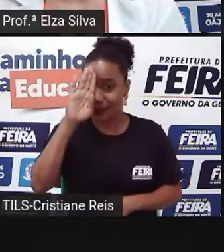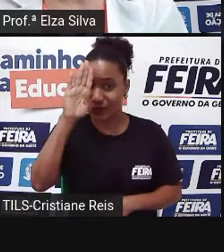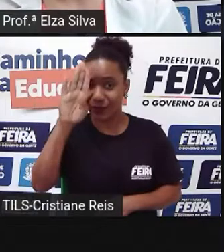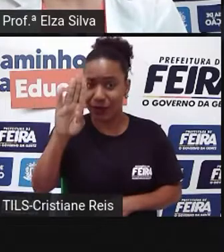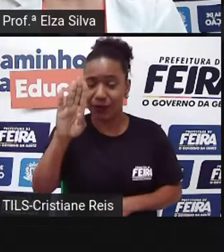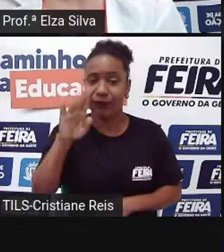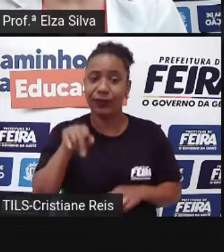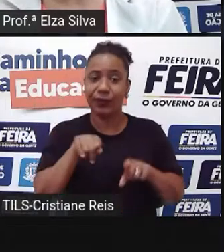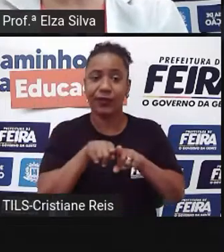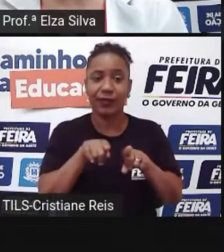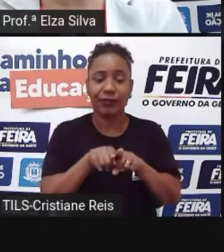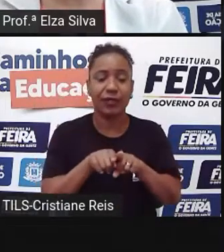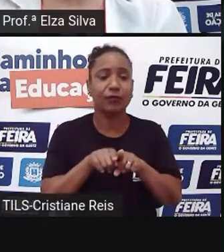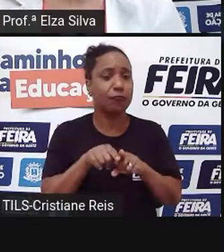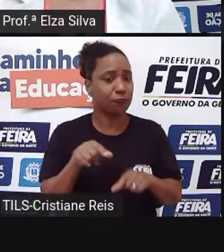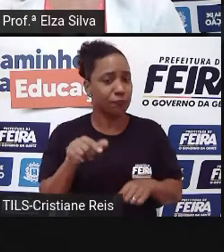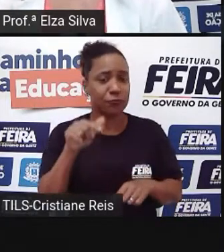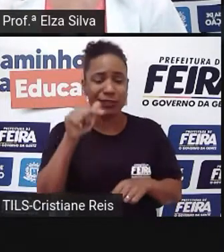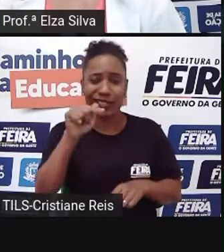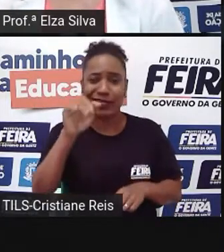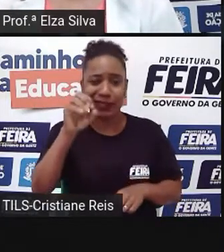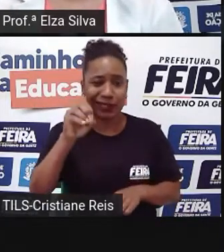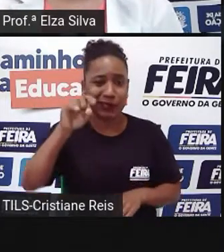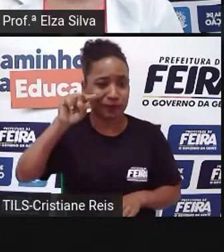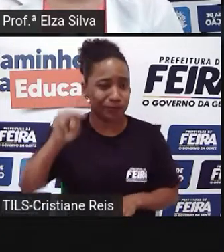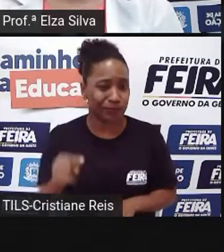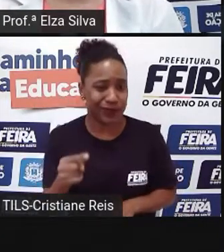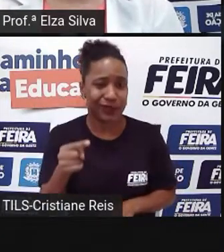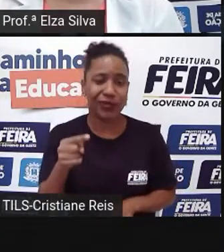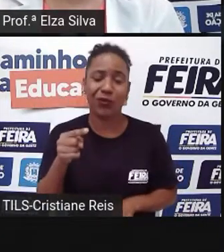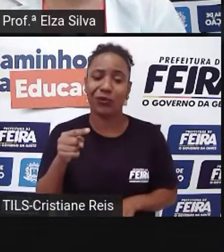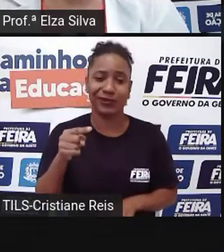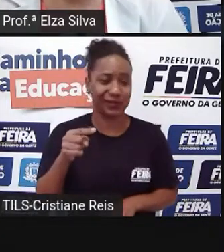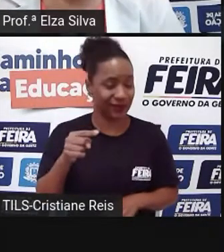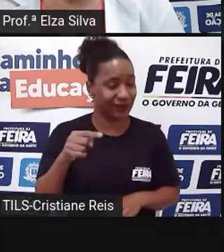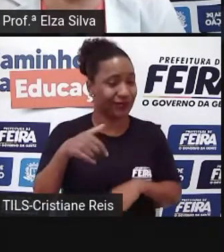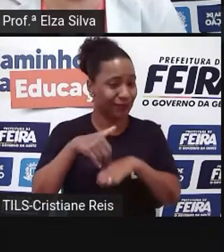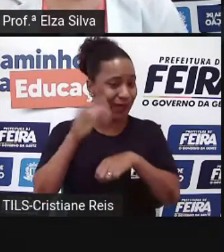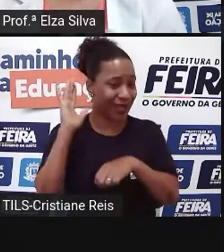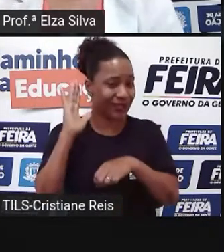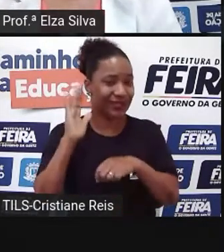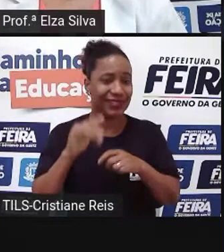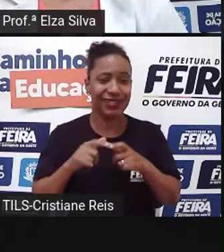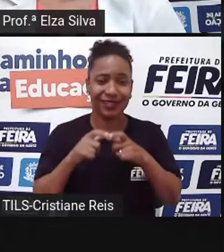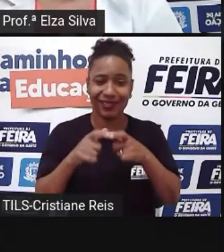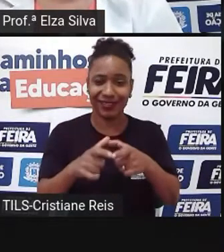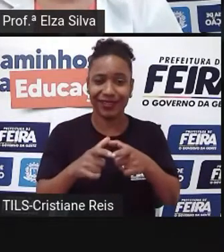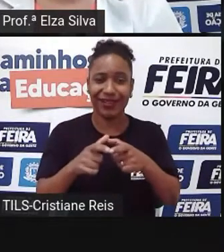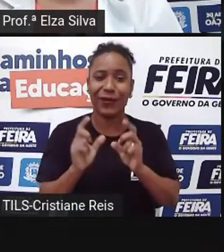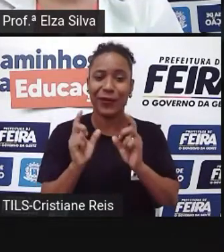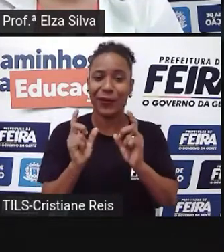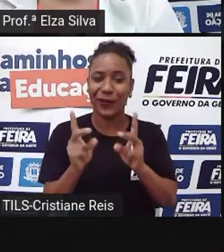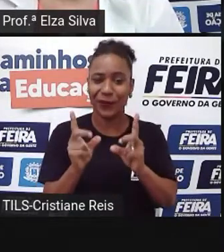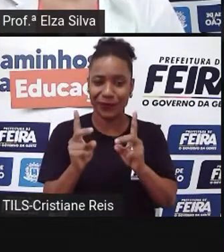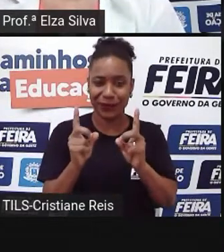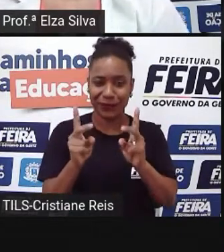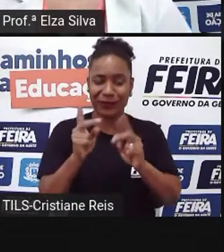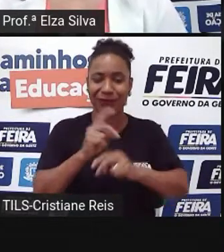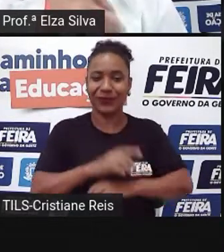vendeu mais de 75 milhões de discos, ok? E eu pedi para vocês